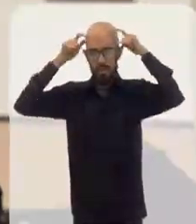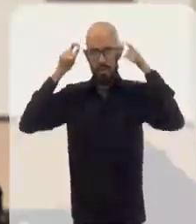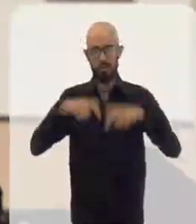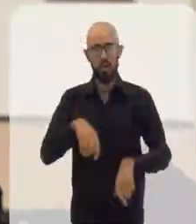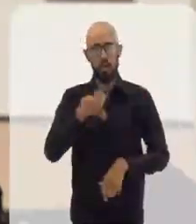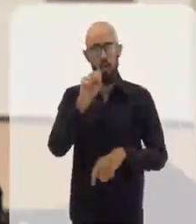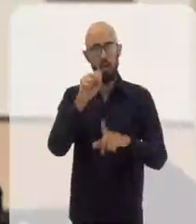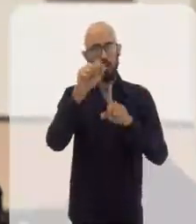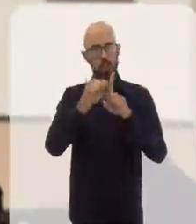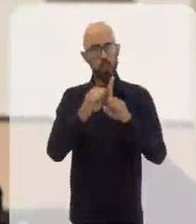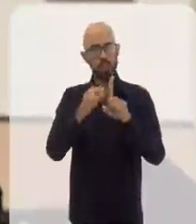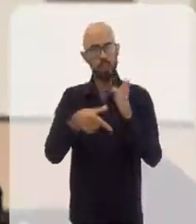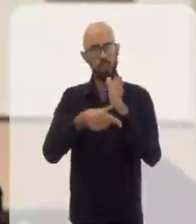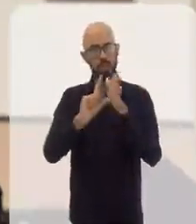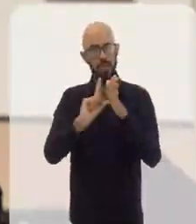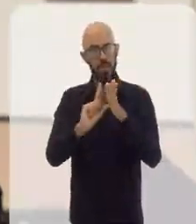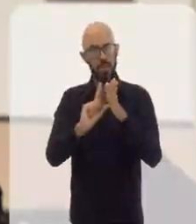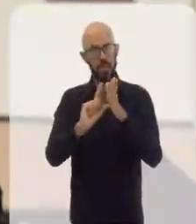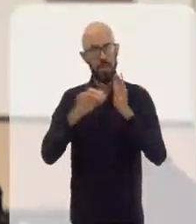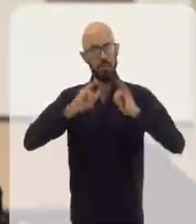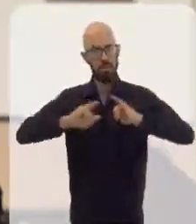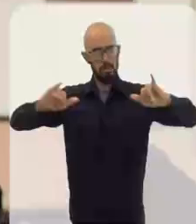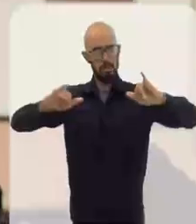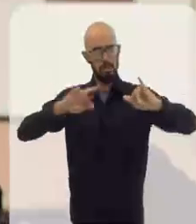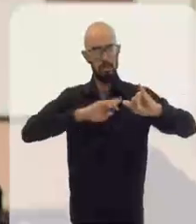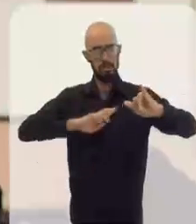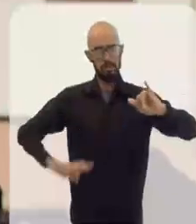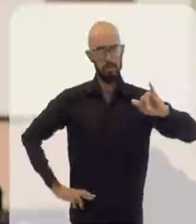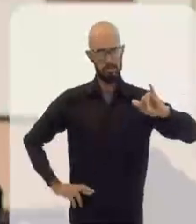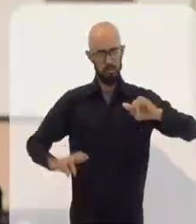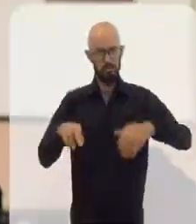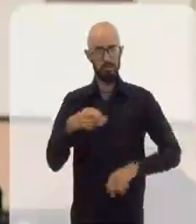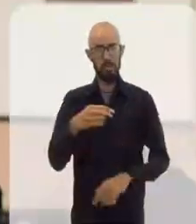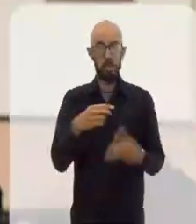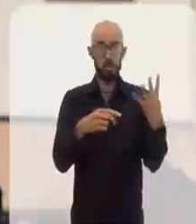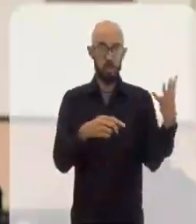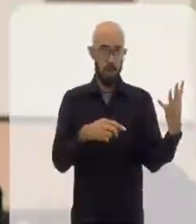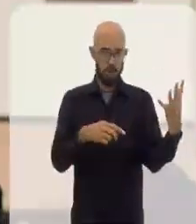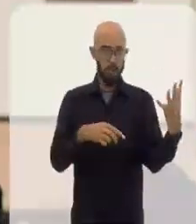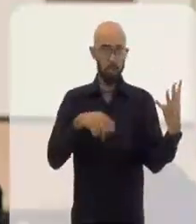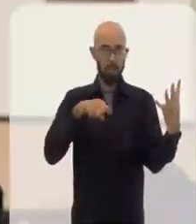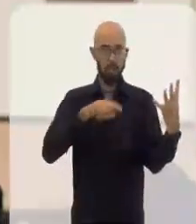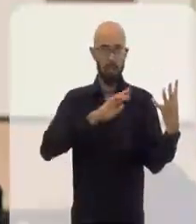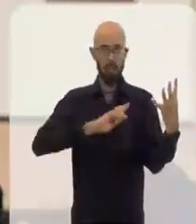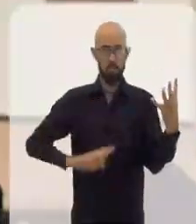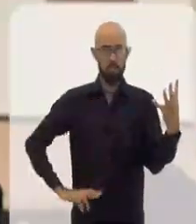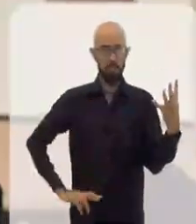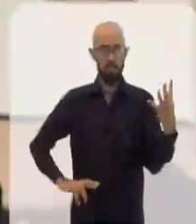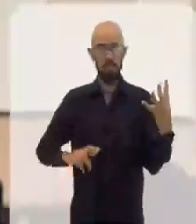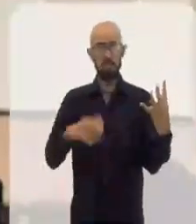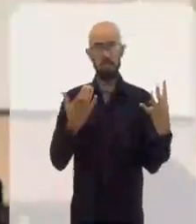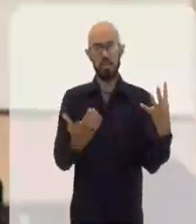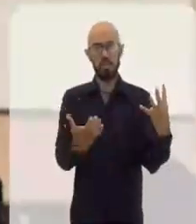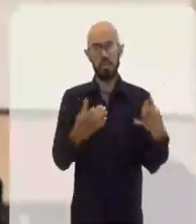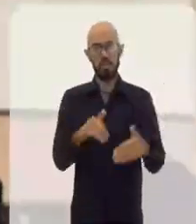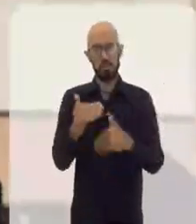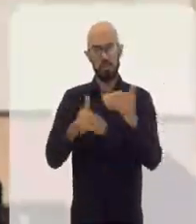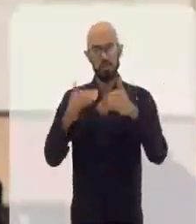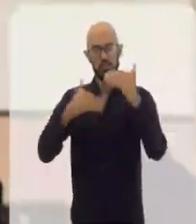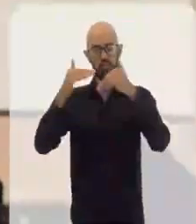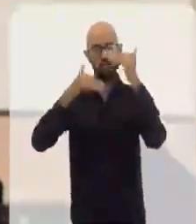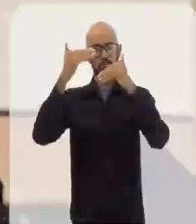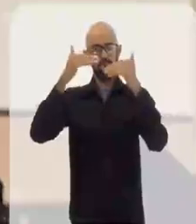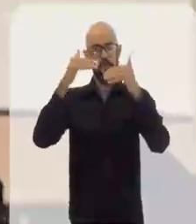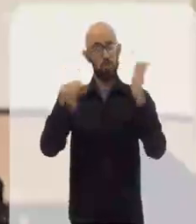três monarquistas. Isso, oito meses antes da proclamação da República. Quatro vereadores se posicionaram como republicanos e